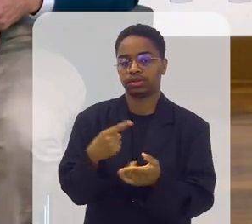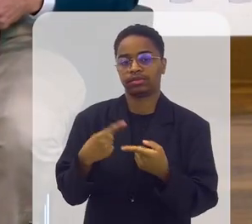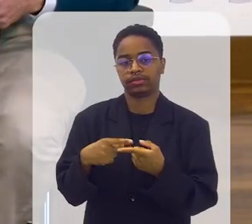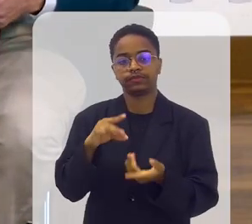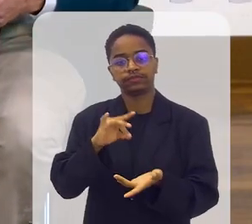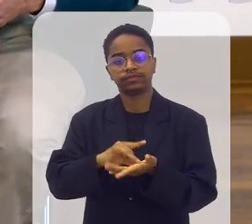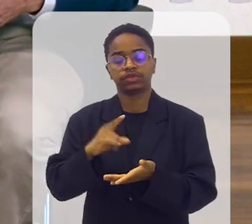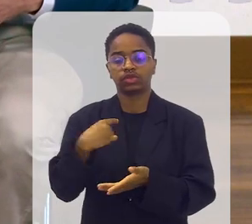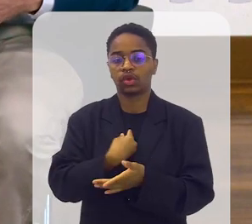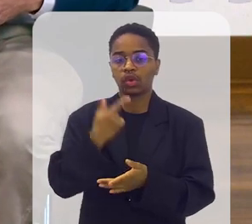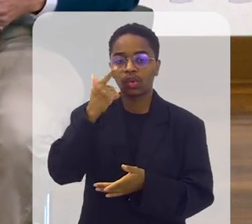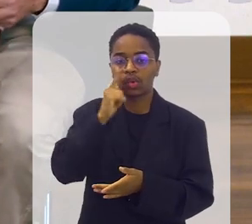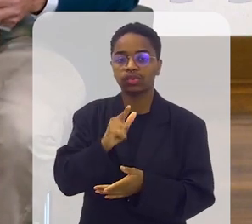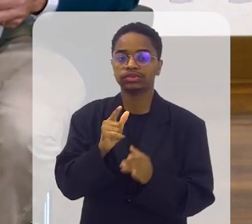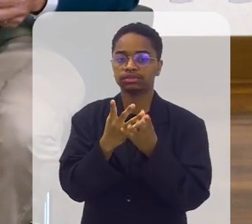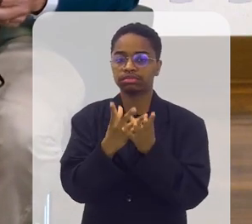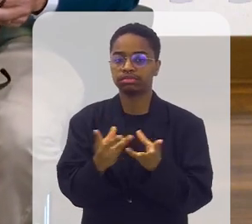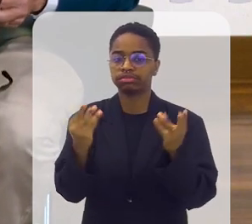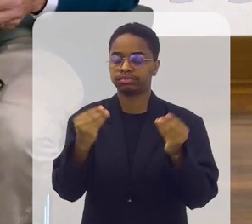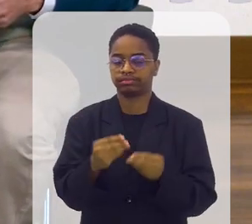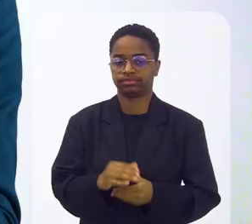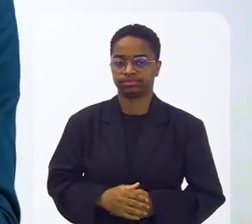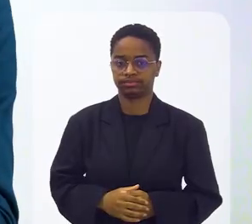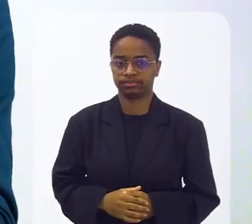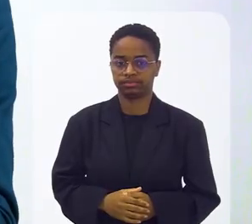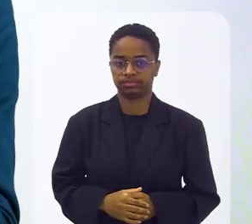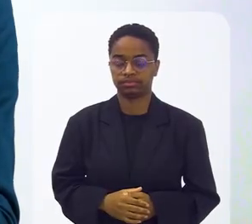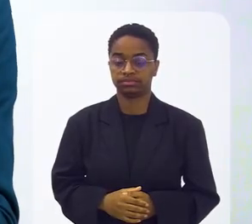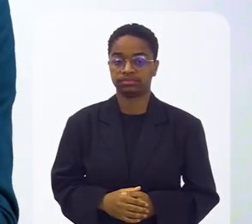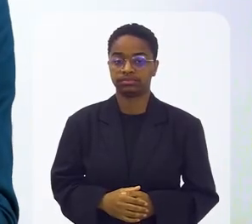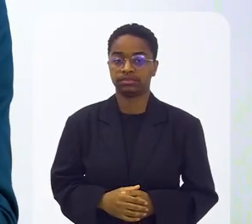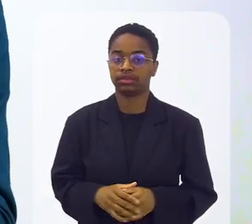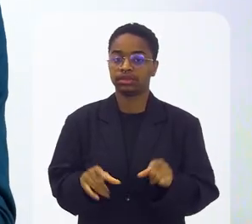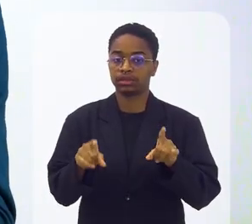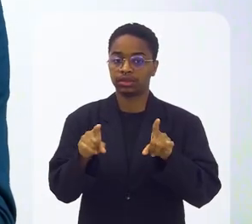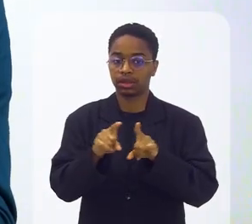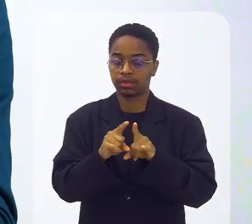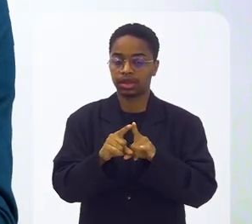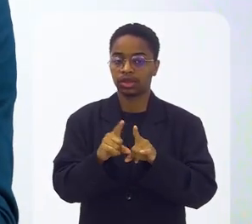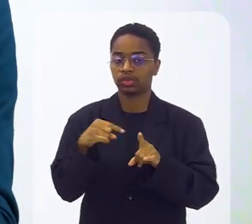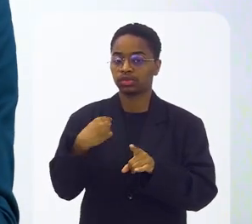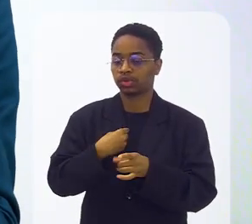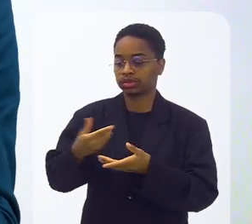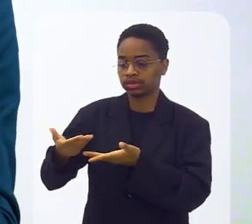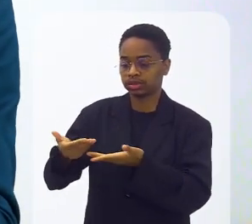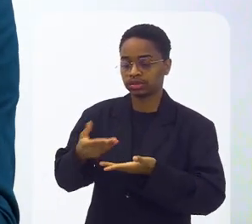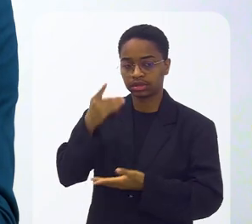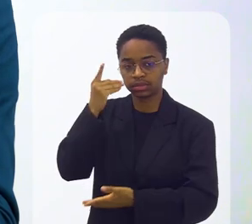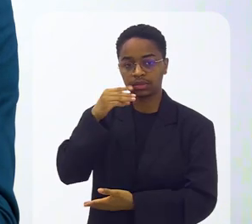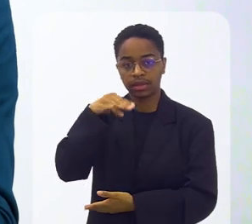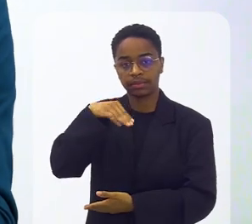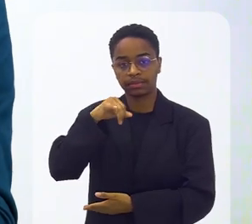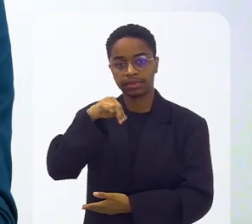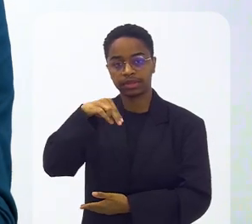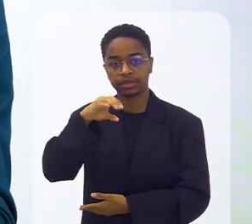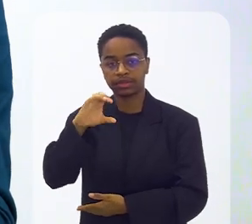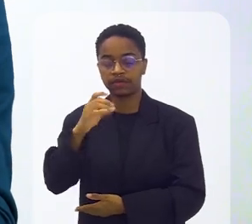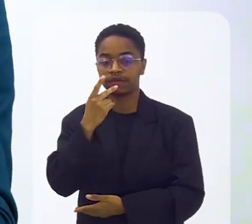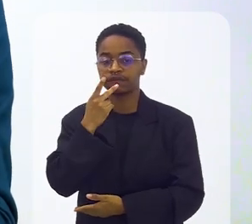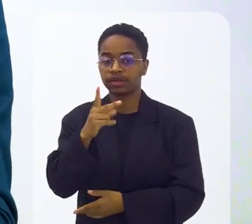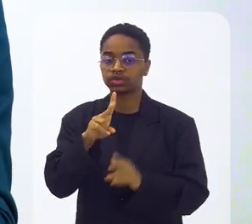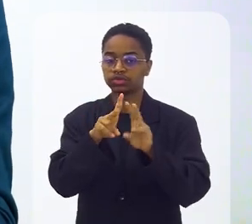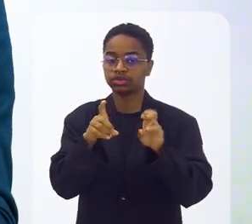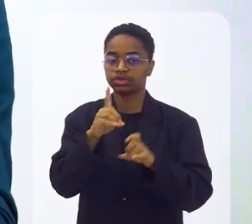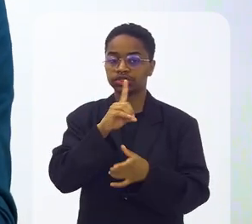para que se possa efetivamente enfrentar. E a gente recebeu no último programa o deputado Carlos Mink, falando sobre o Dia